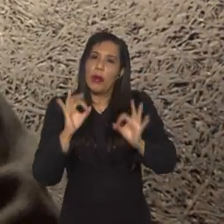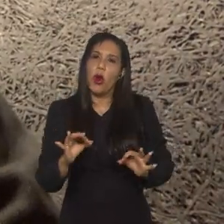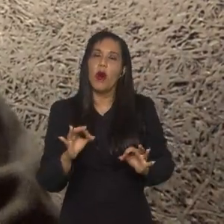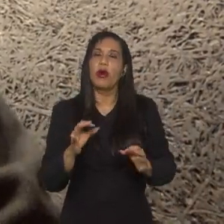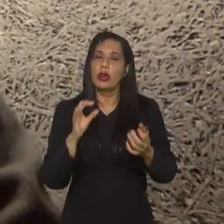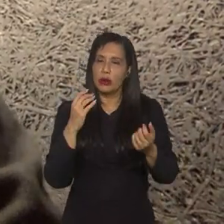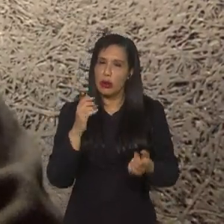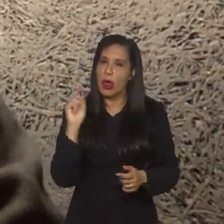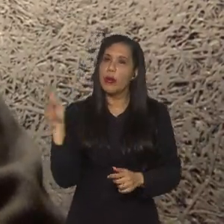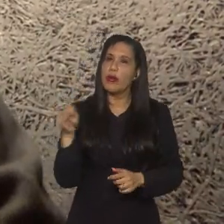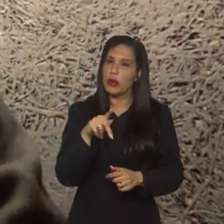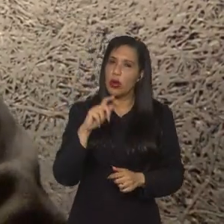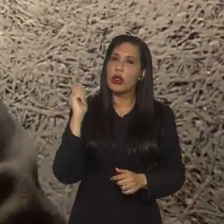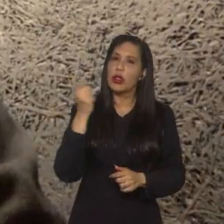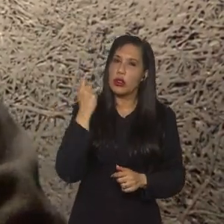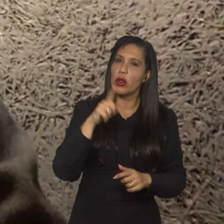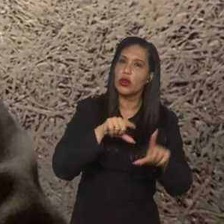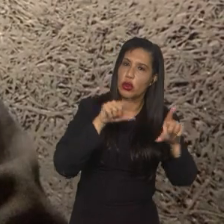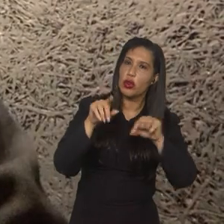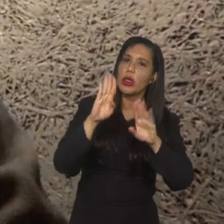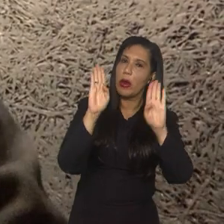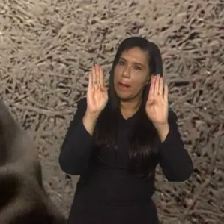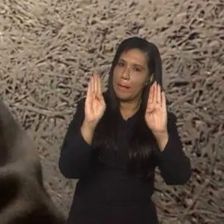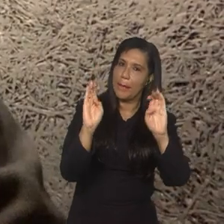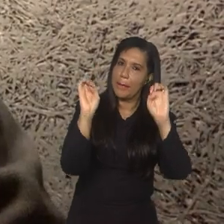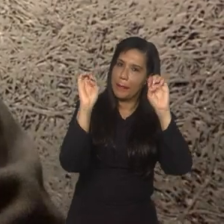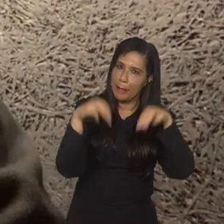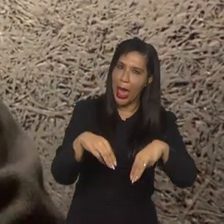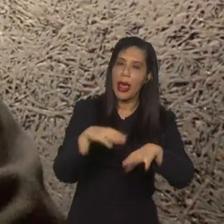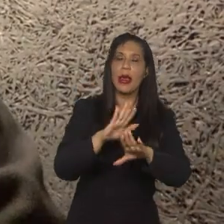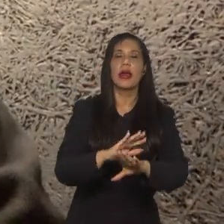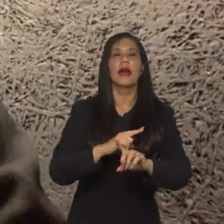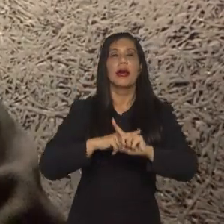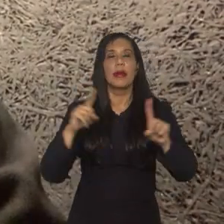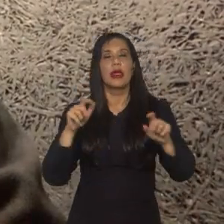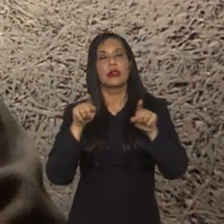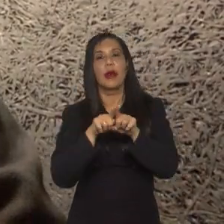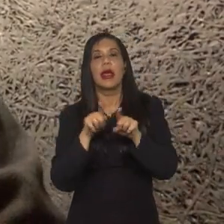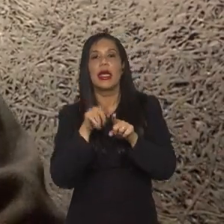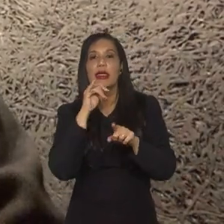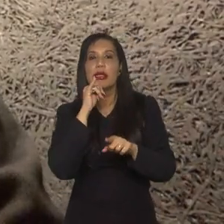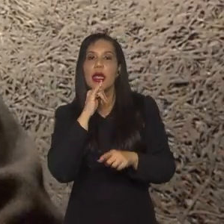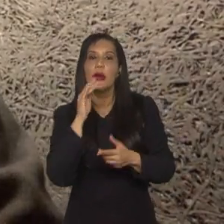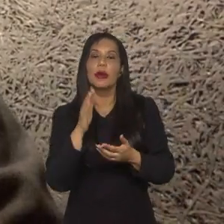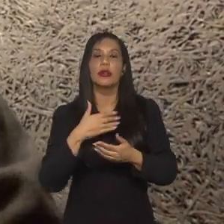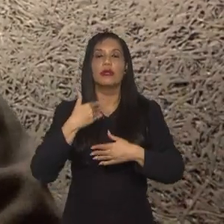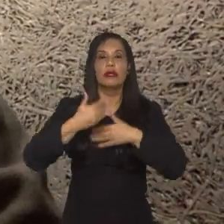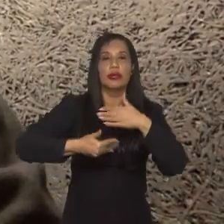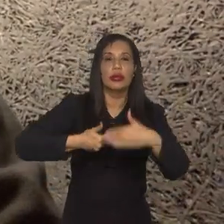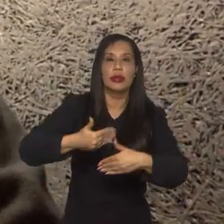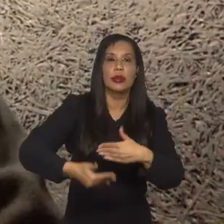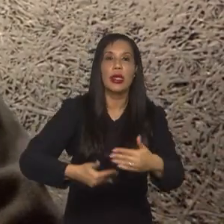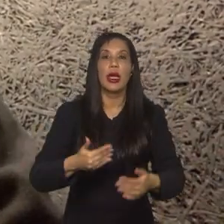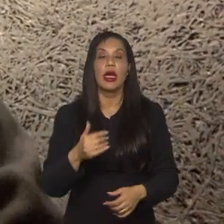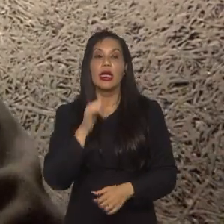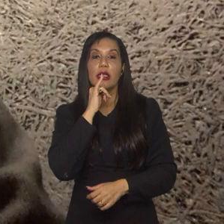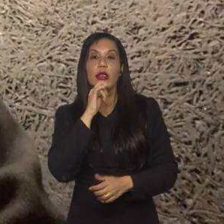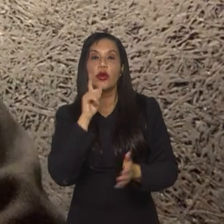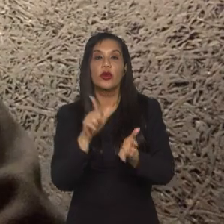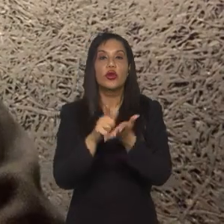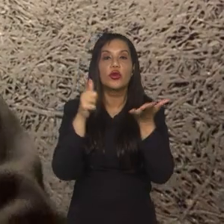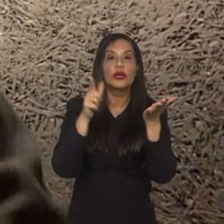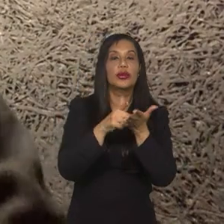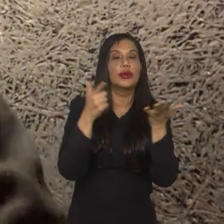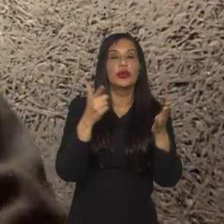boa de uma forma geral. E a própria repercussão dessa convocação, da gente estar há alguns dias, até veículos de imprensa que